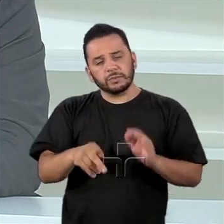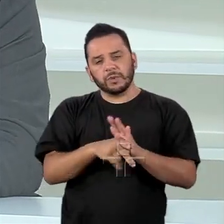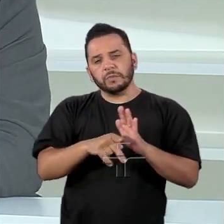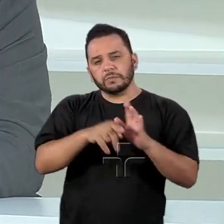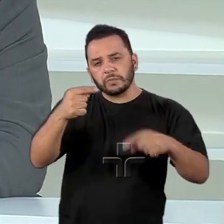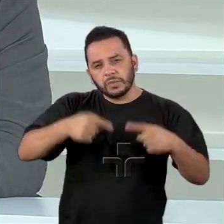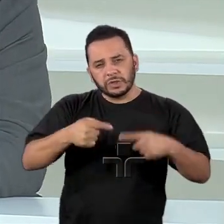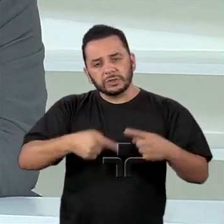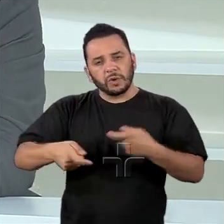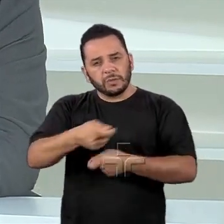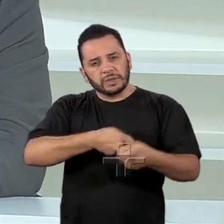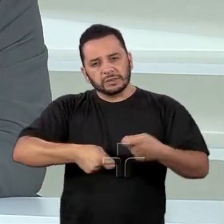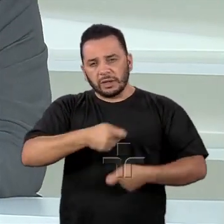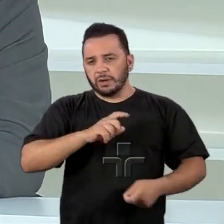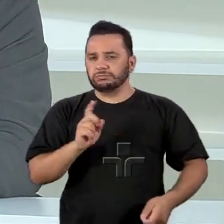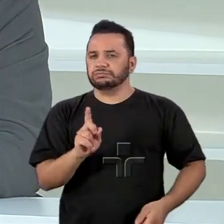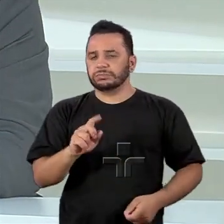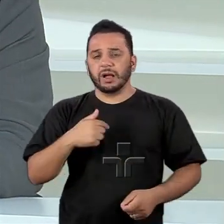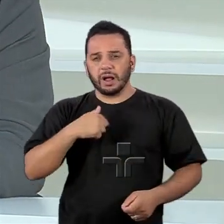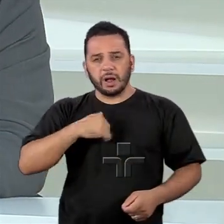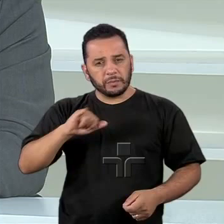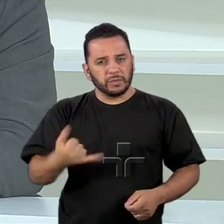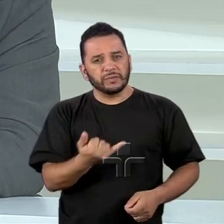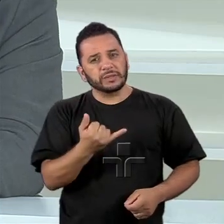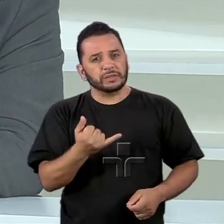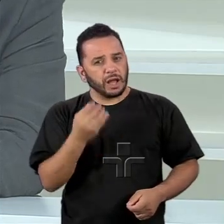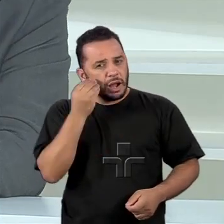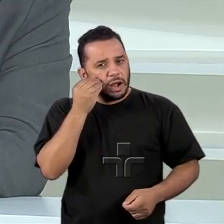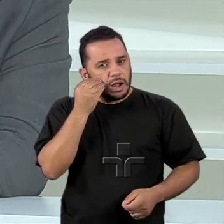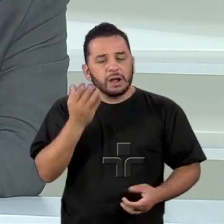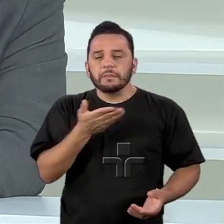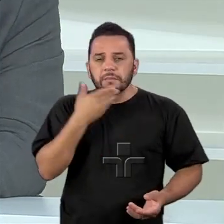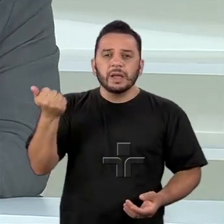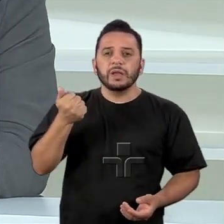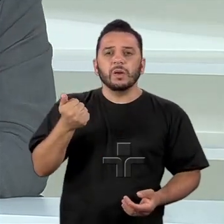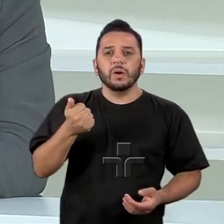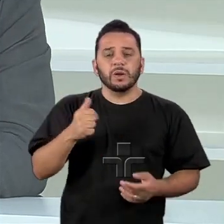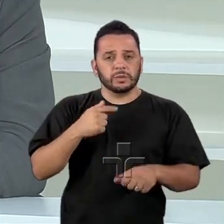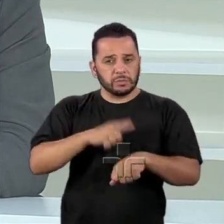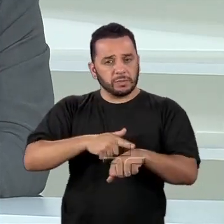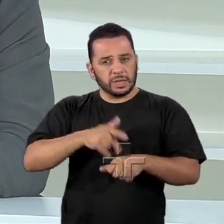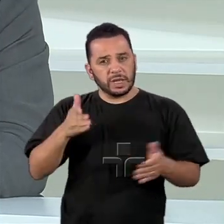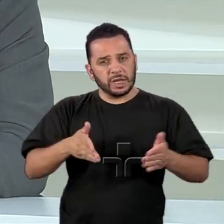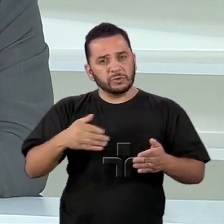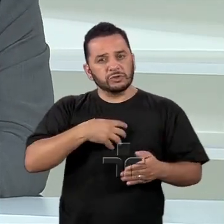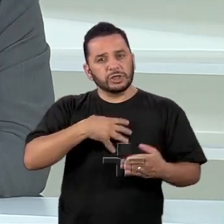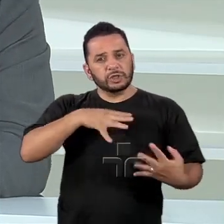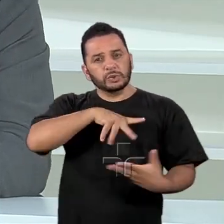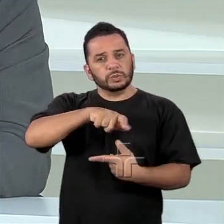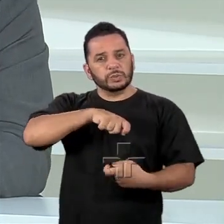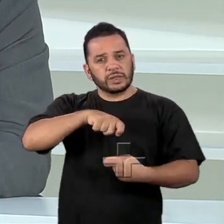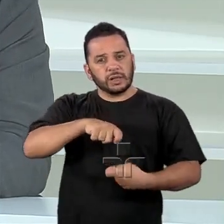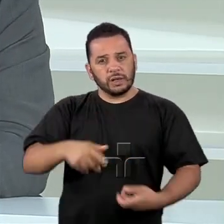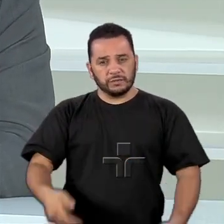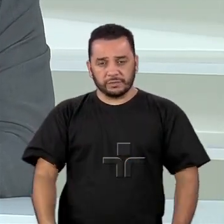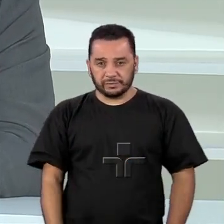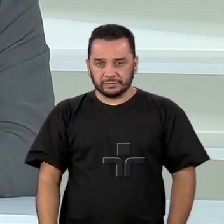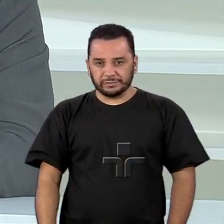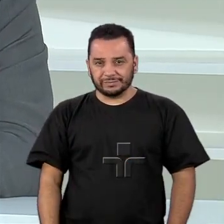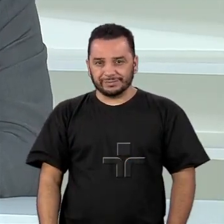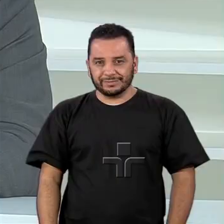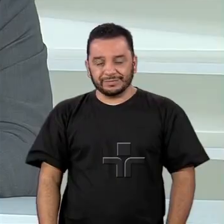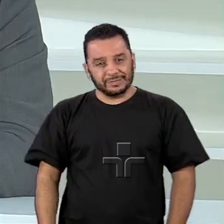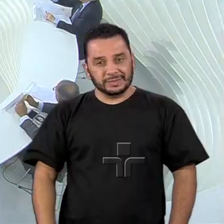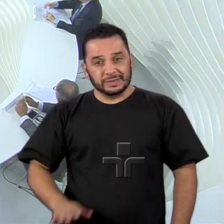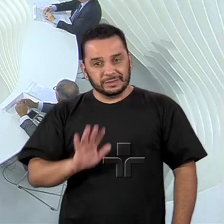não é isso que se trata, para aproveitar melhor esse momento e de maneira mais sustentável, não localizado no tempo. E